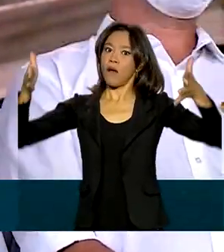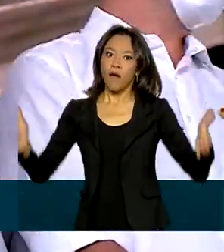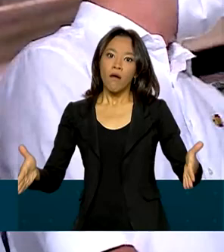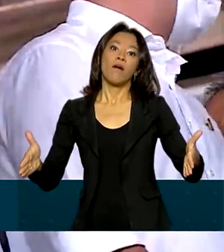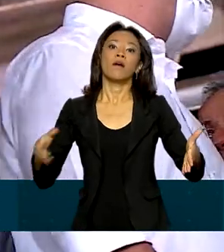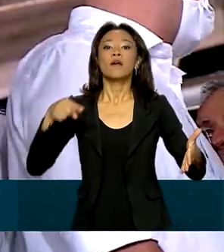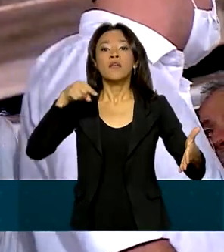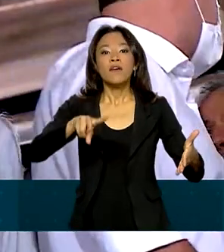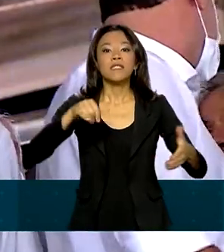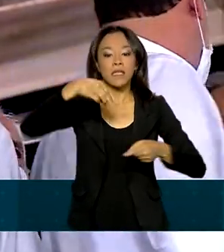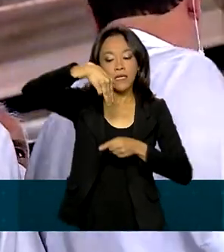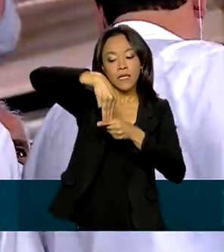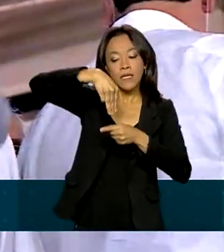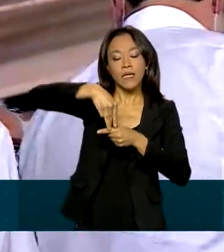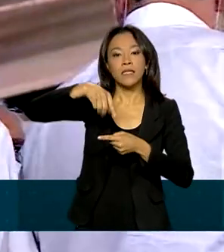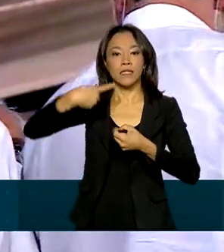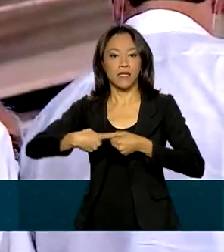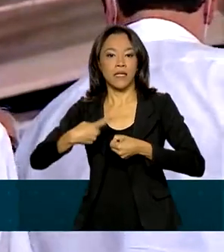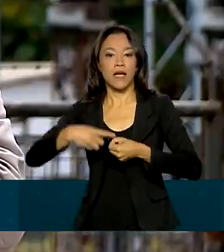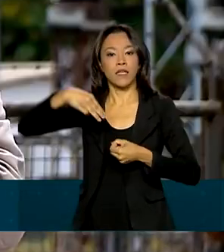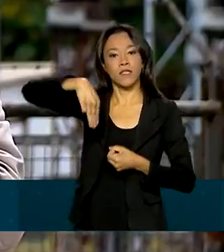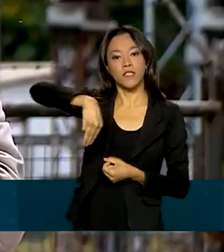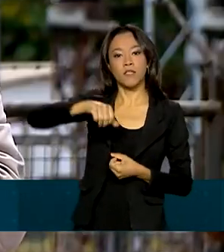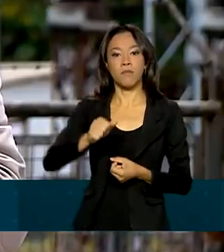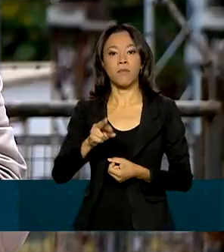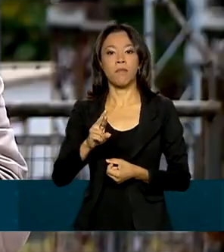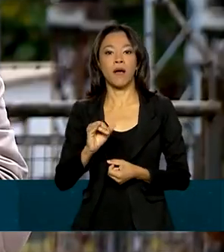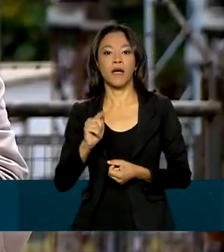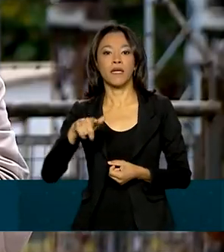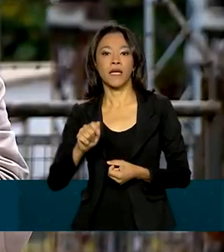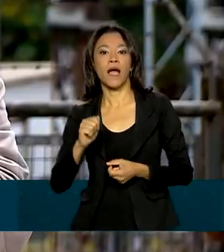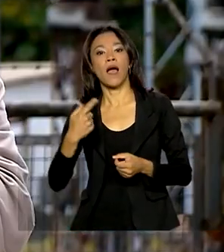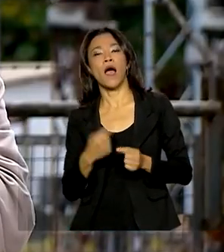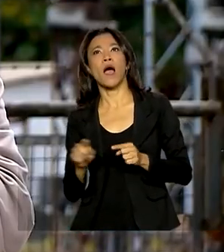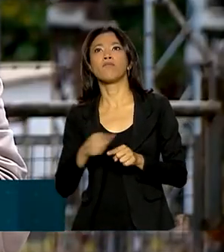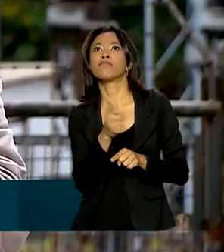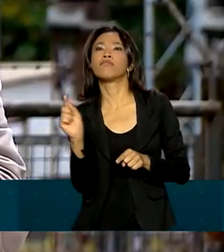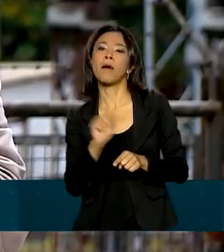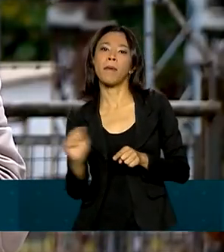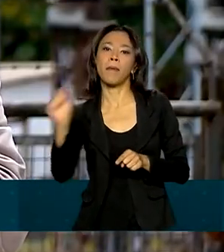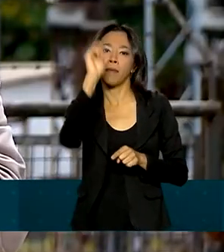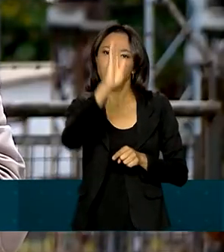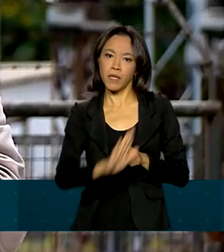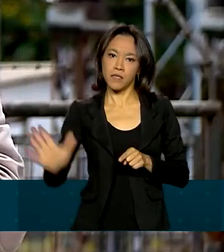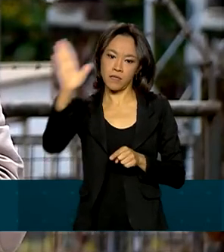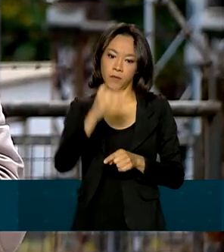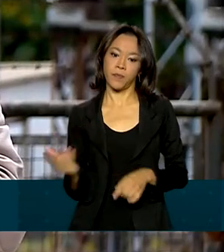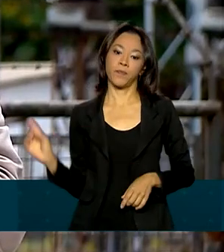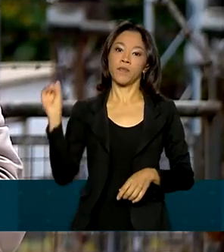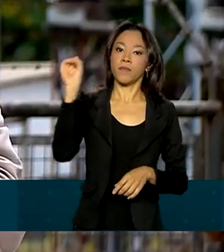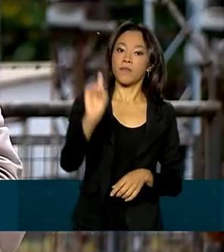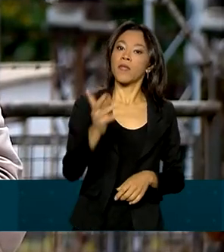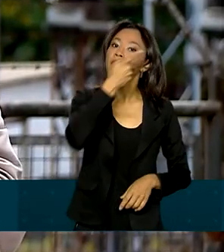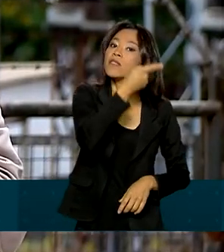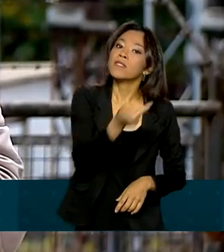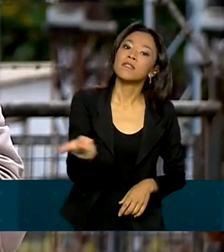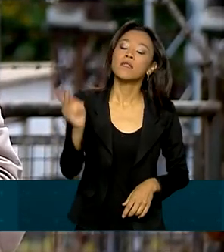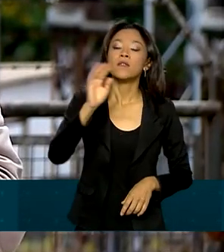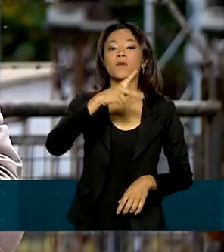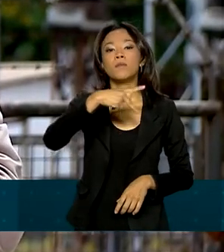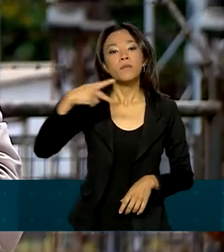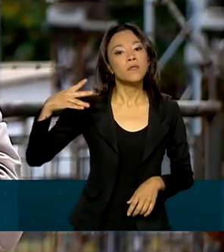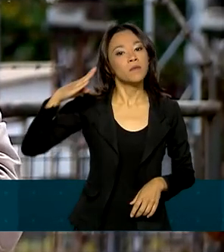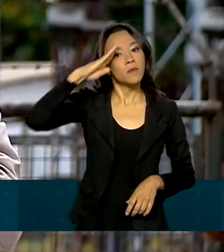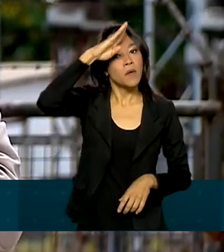ligação de Maringá com o resto do Brasil. Além das obras aeroportuárias, a visita do presidente Jair Bolsonaro ao Paraná